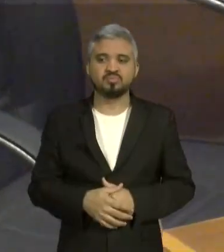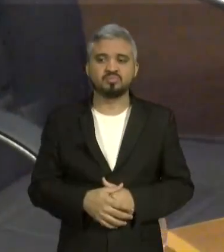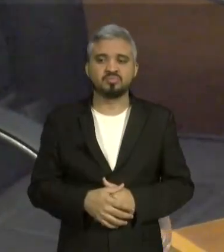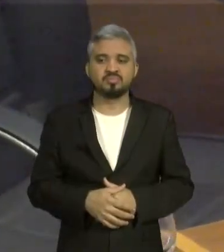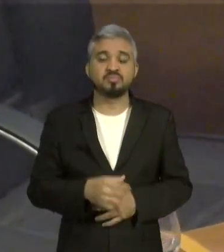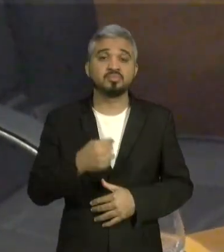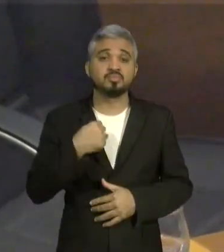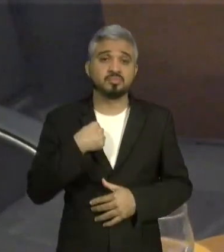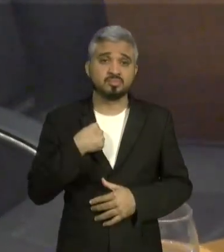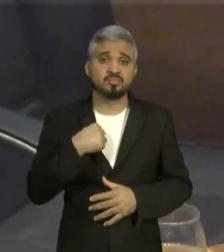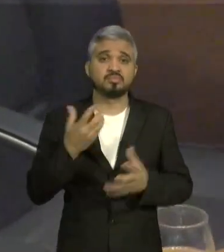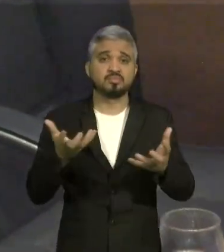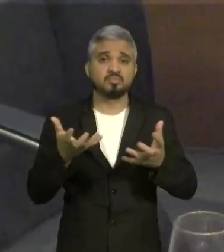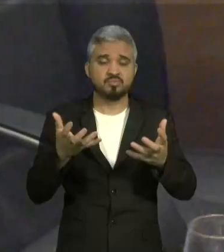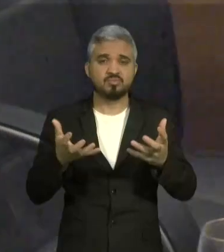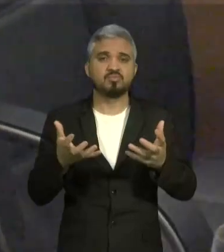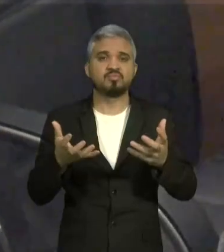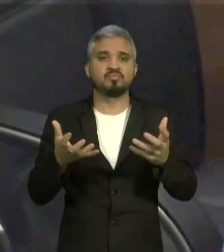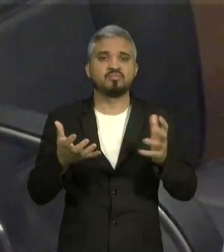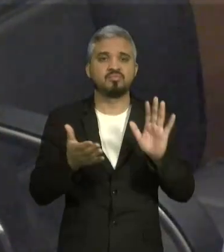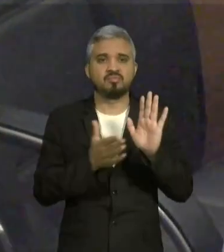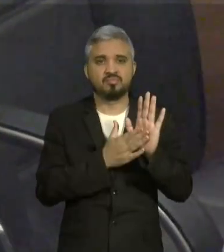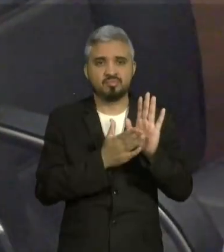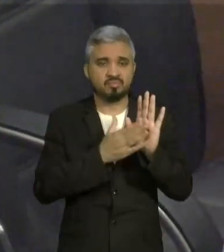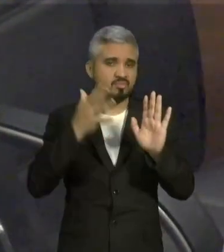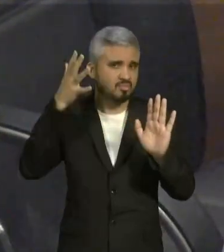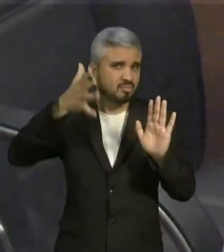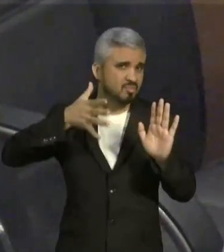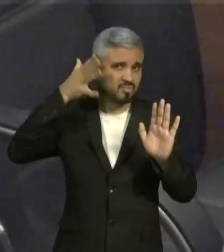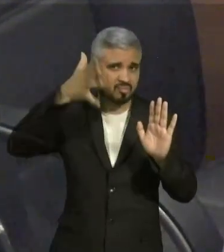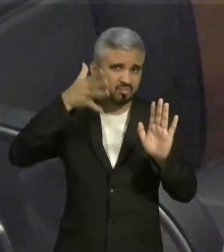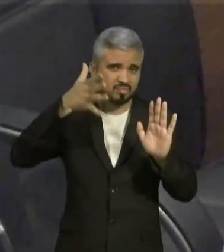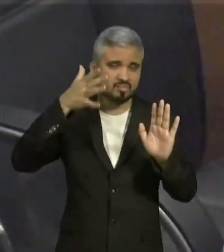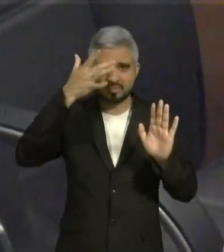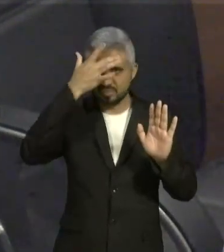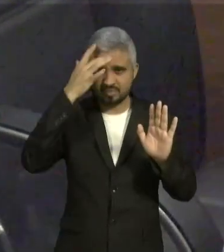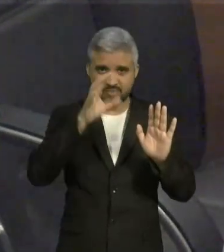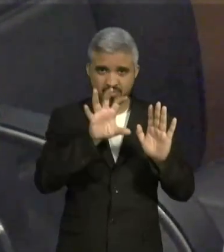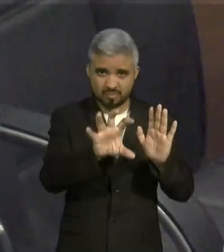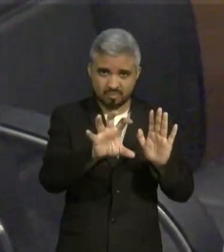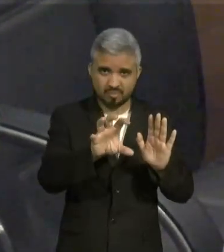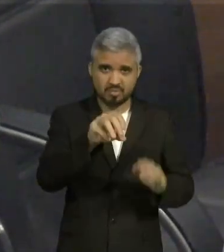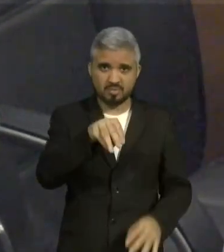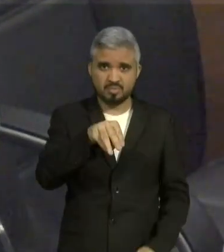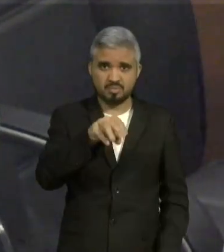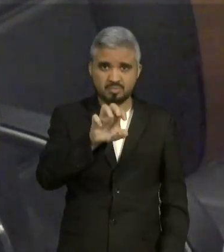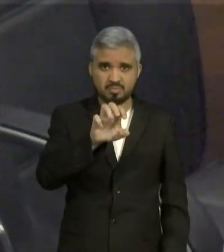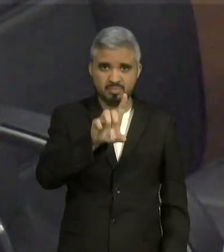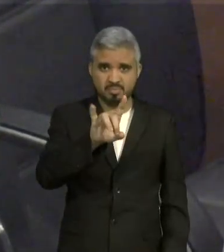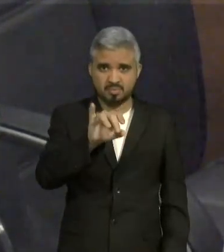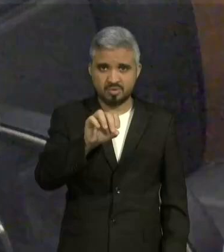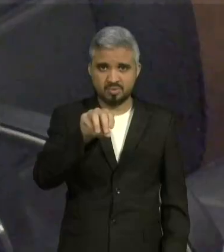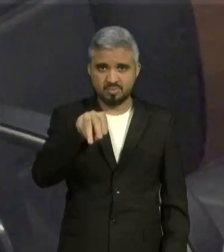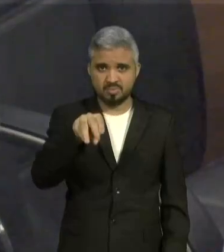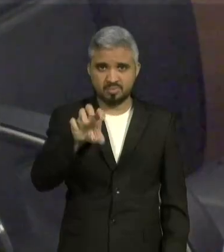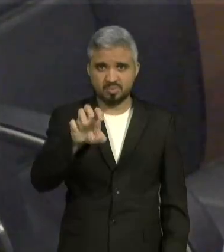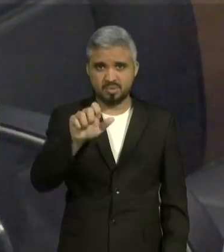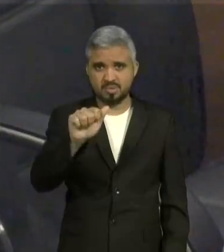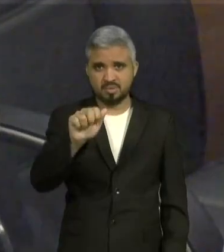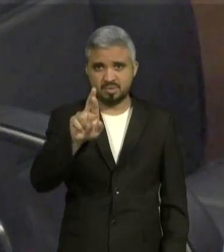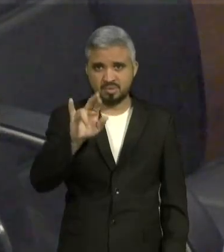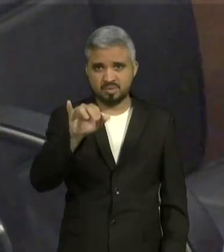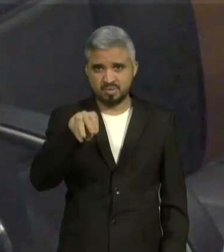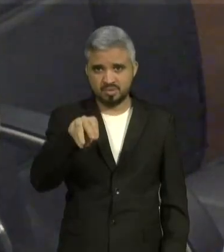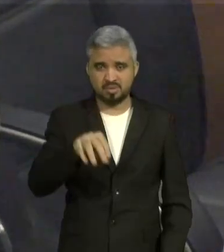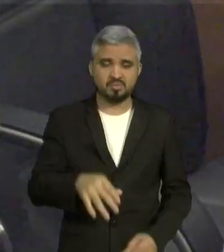propostas e as demandas do povo do Maranhão, do Médio Mearim. Queria parabenizar a todos os deputados que foram